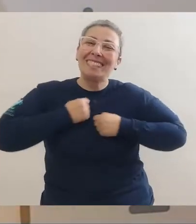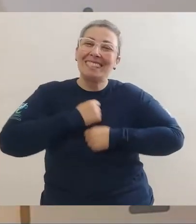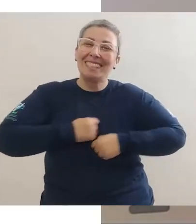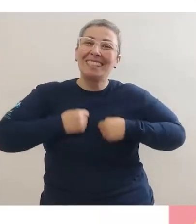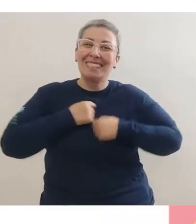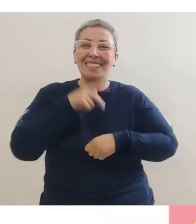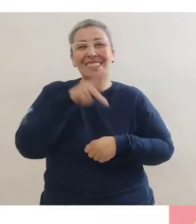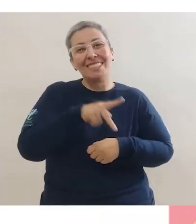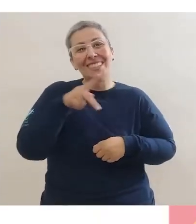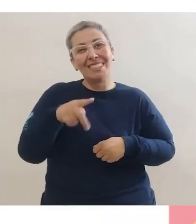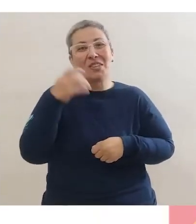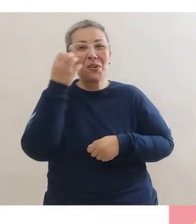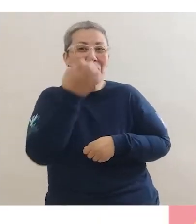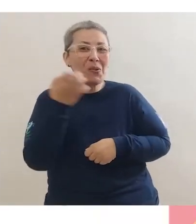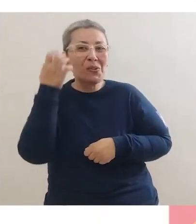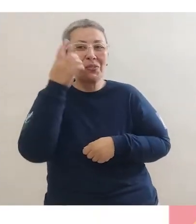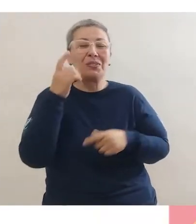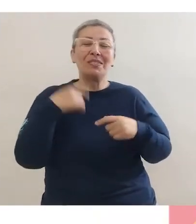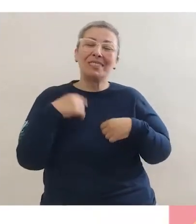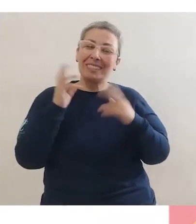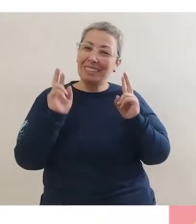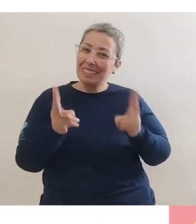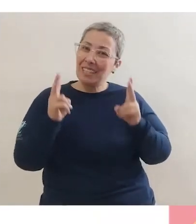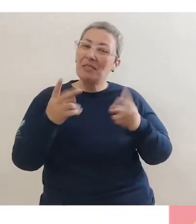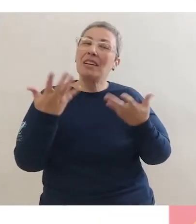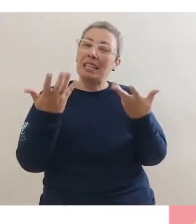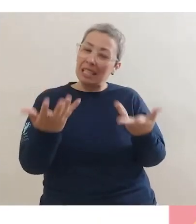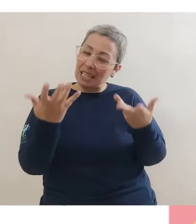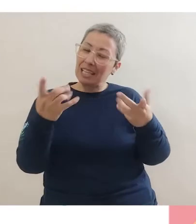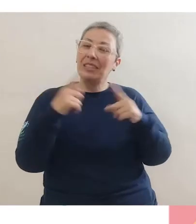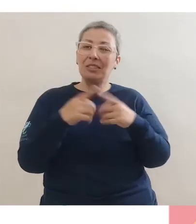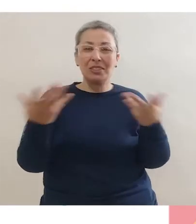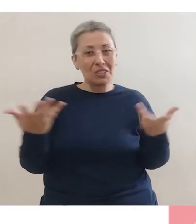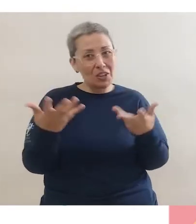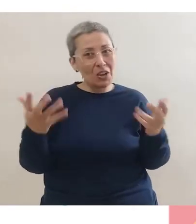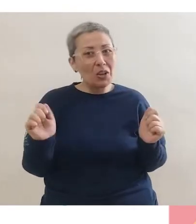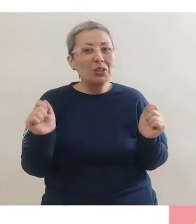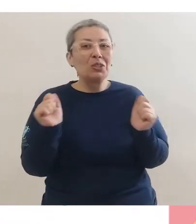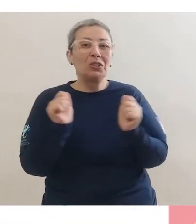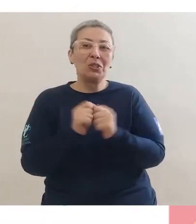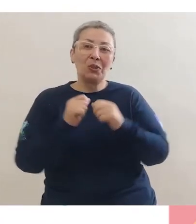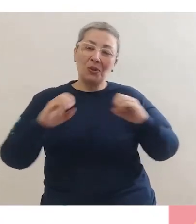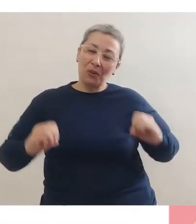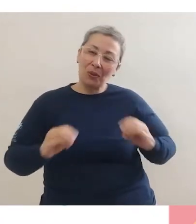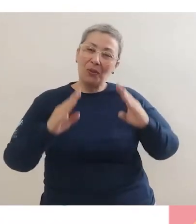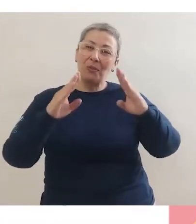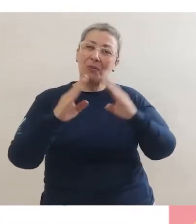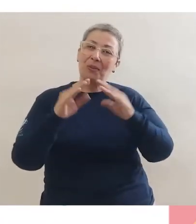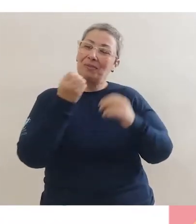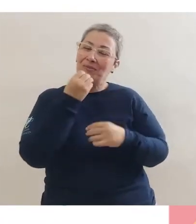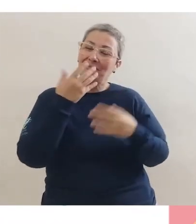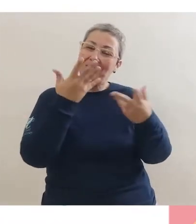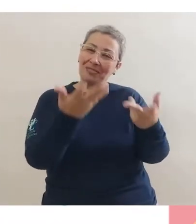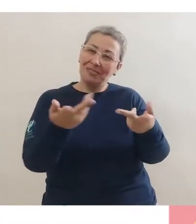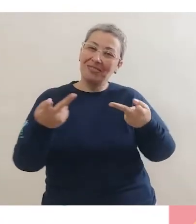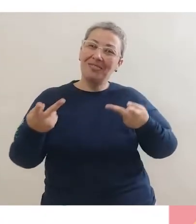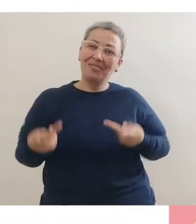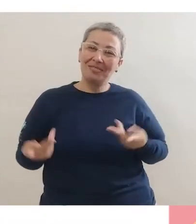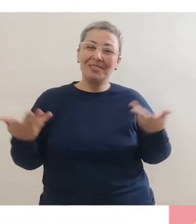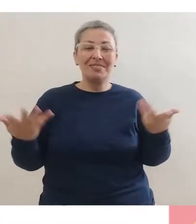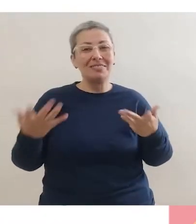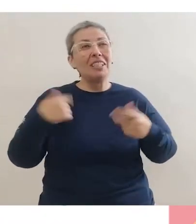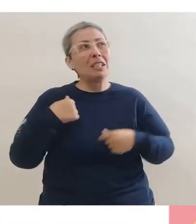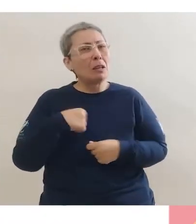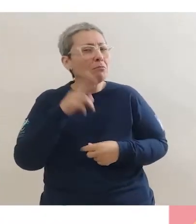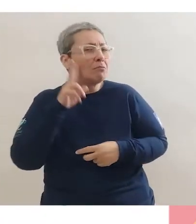mais! Que saudade da professora Joyce! Sempre que você quiser estar aqui com a gente no programa, você